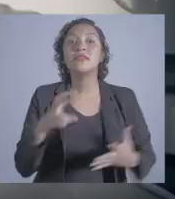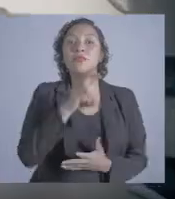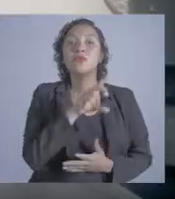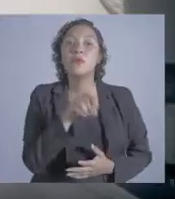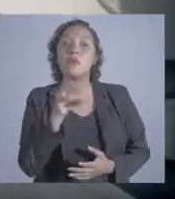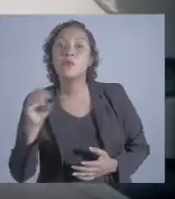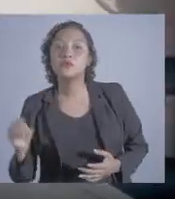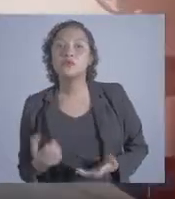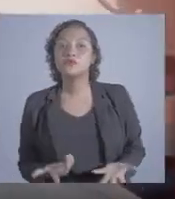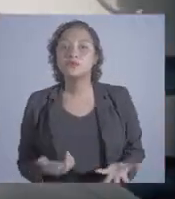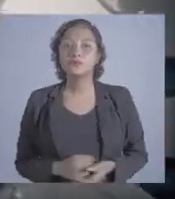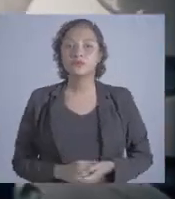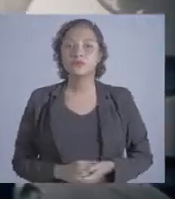fez. Arthur, cadê os 5 bilhões? E aí Obrigado.